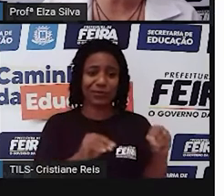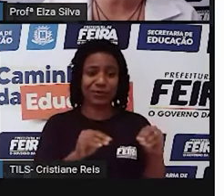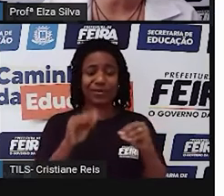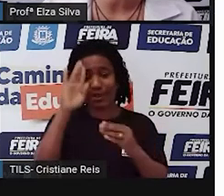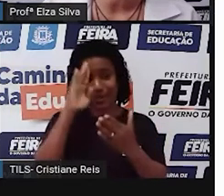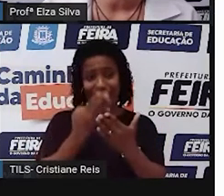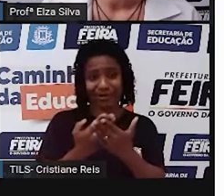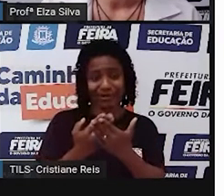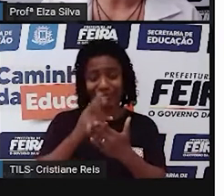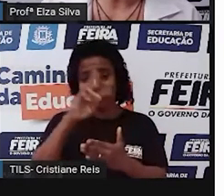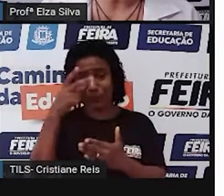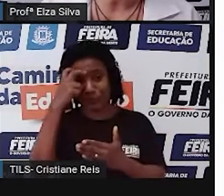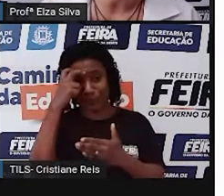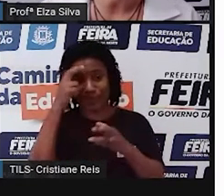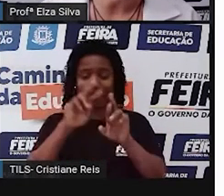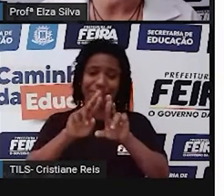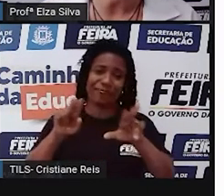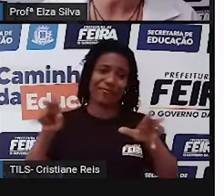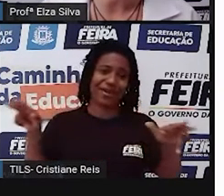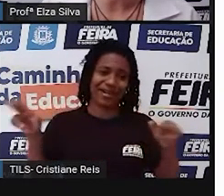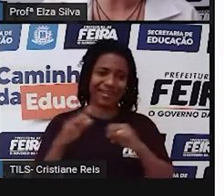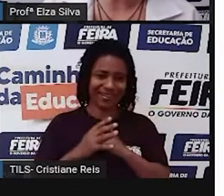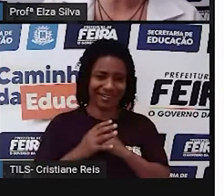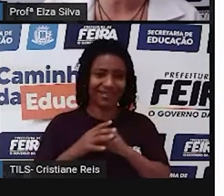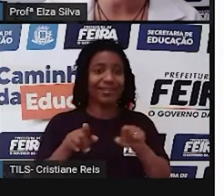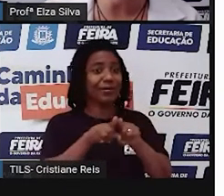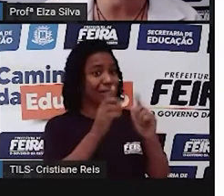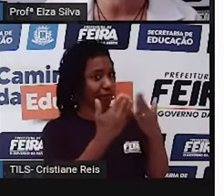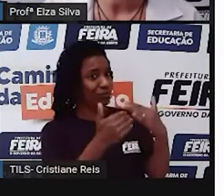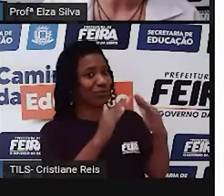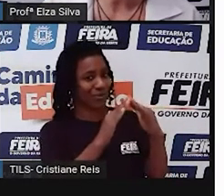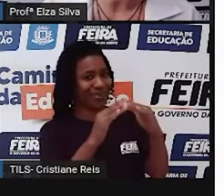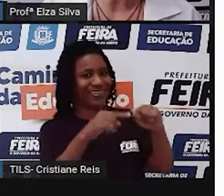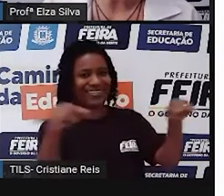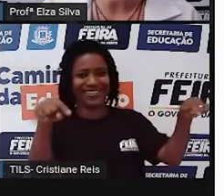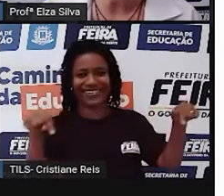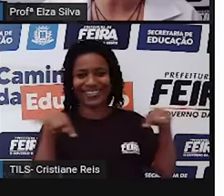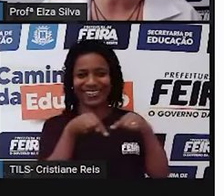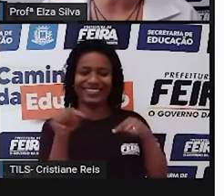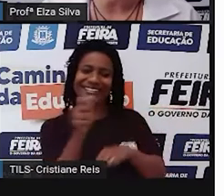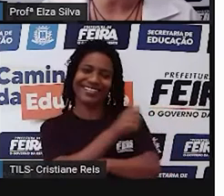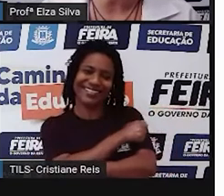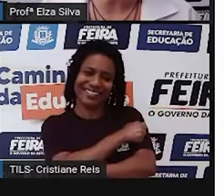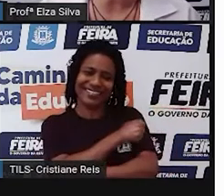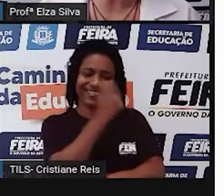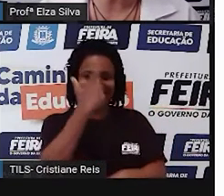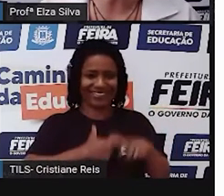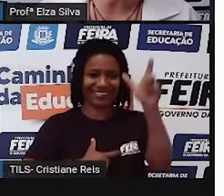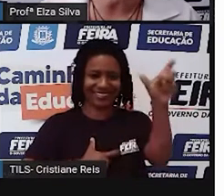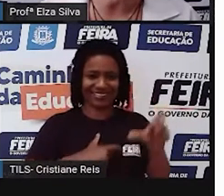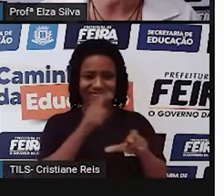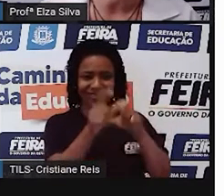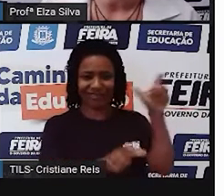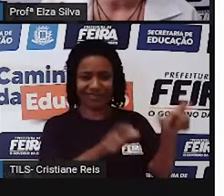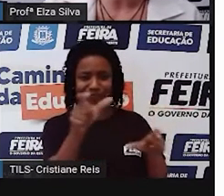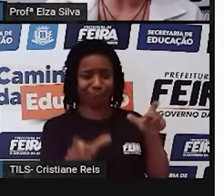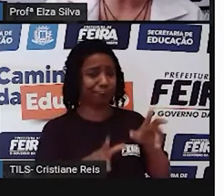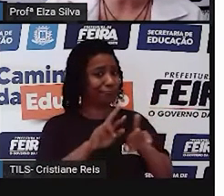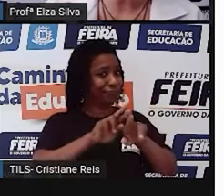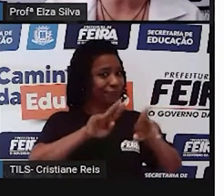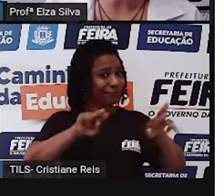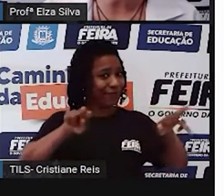estilos de vida. Nossos colegas de classe, com certeza, também são muito diferentes em muitos aspectos.